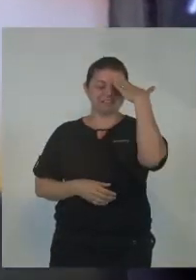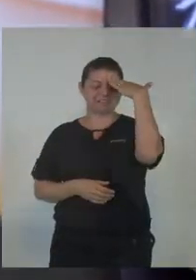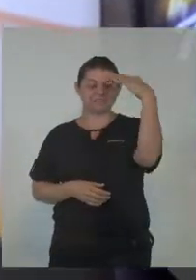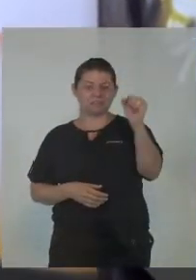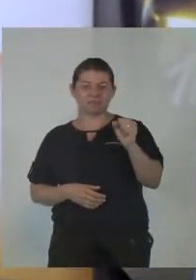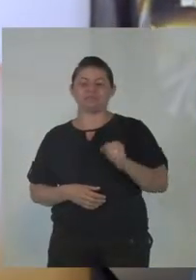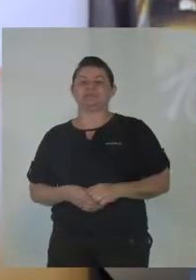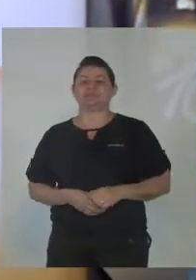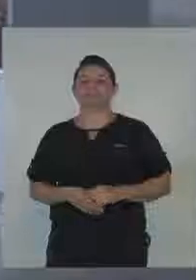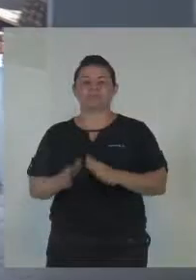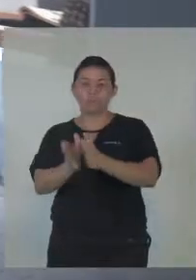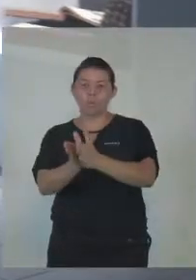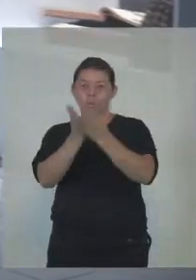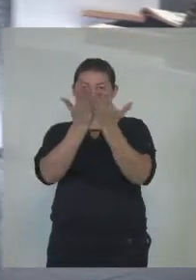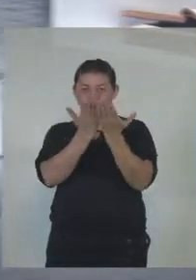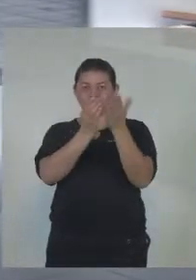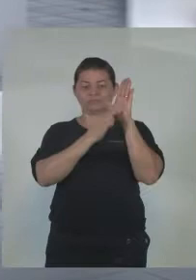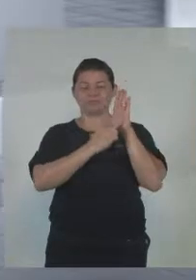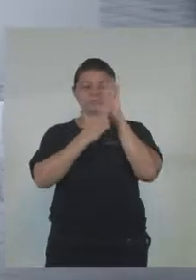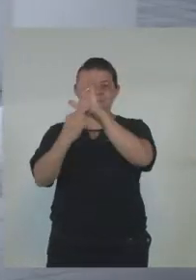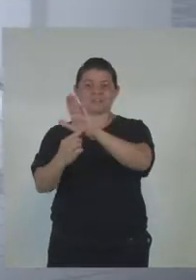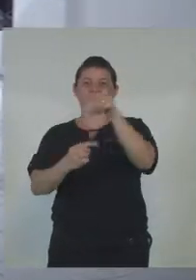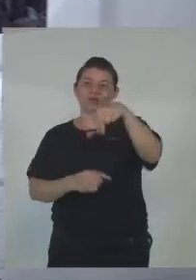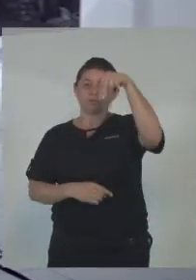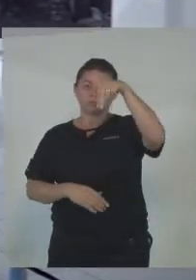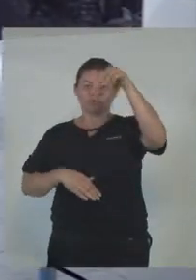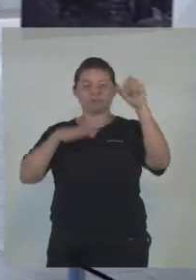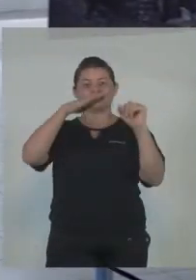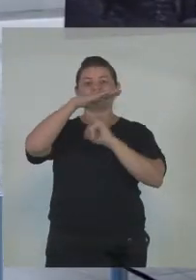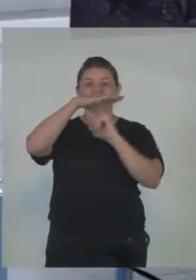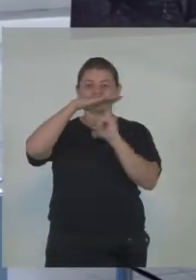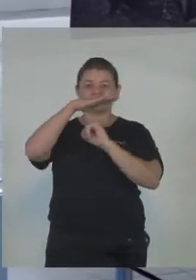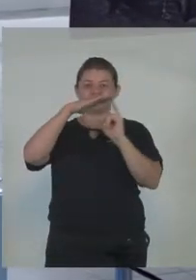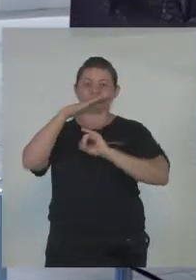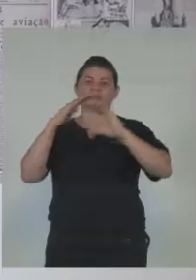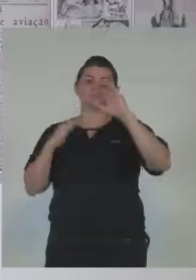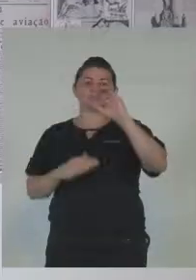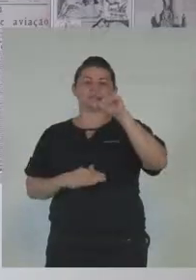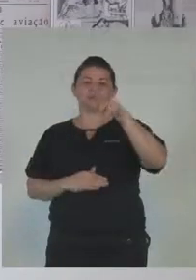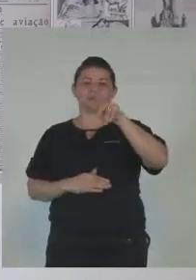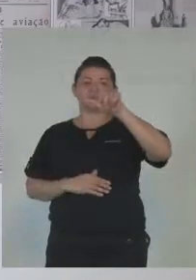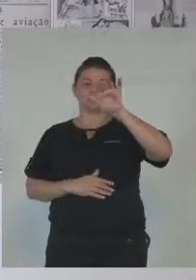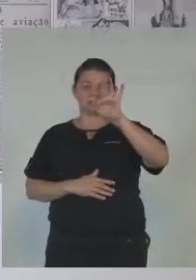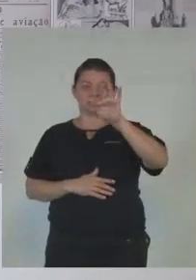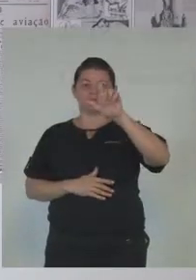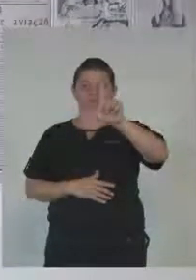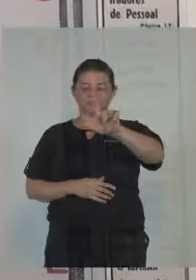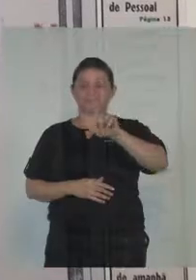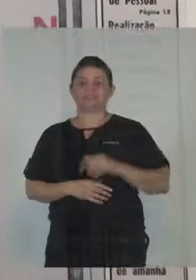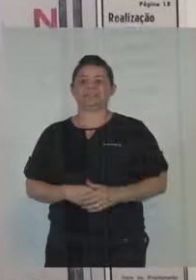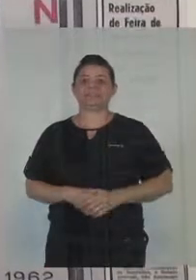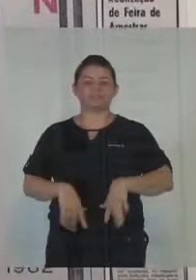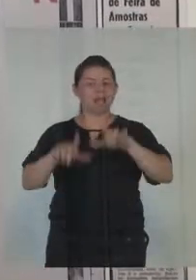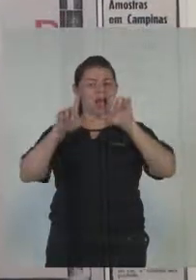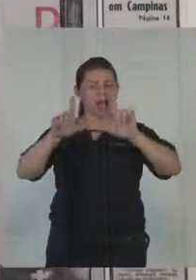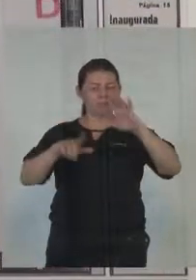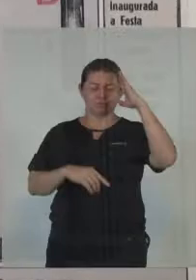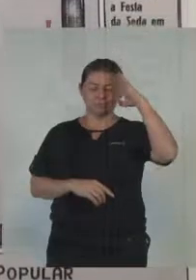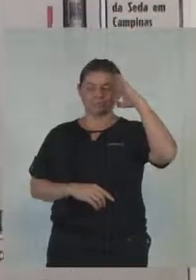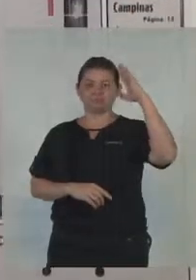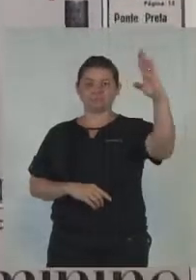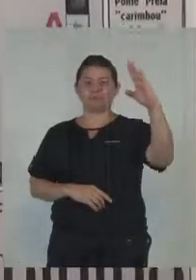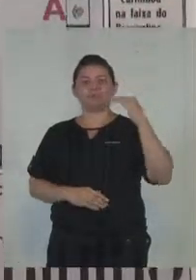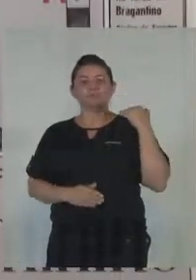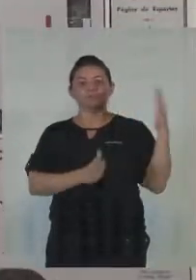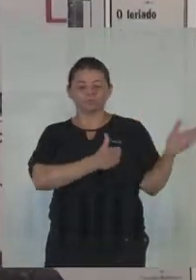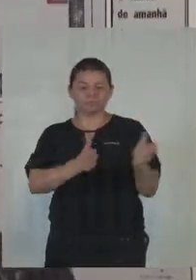páginas deste livro, lançado em novembro no Instituto CPFL, estão as capas mais marcantes desse período. Parte do